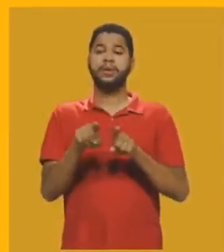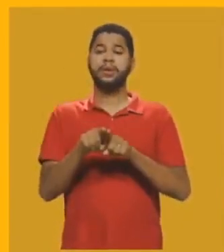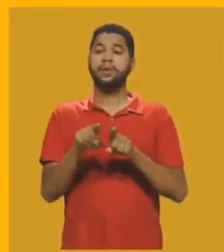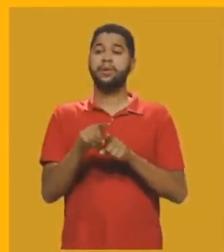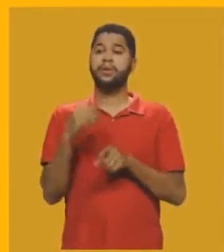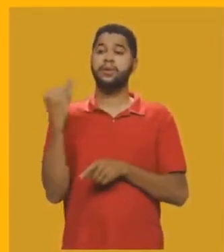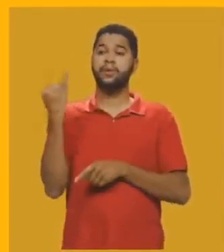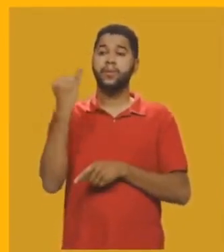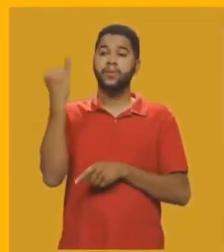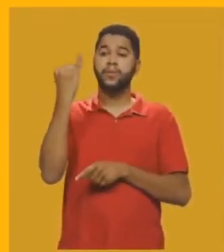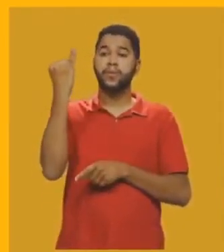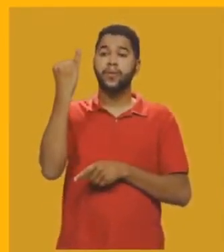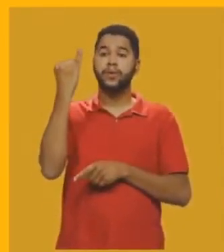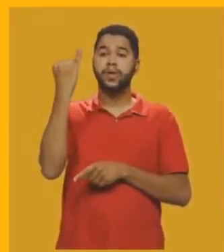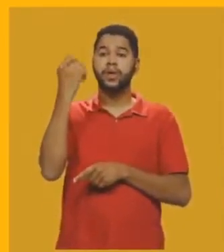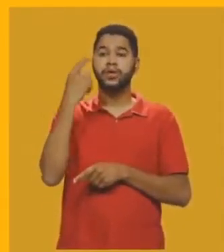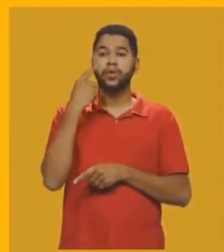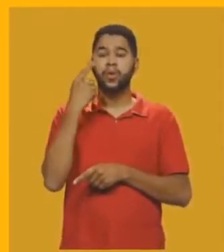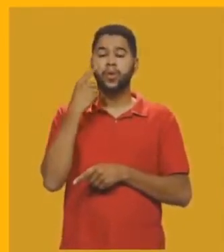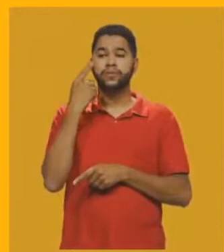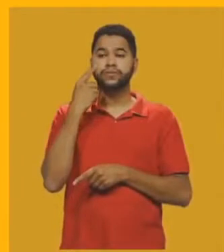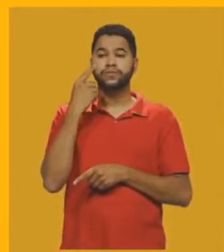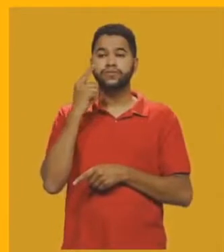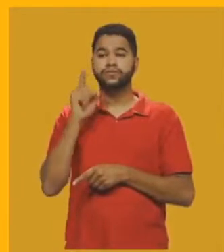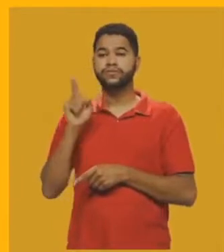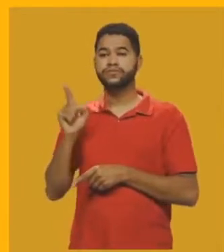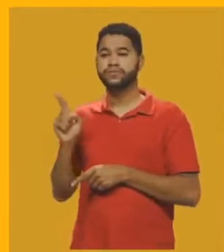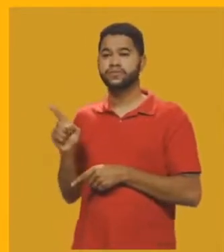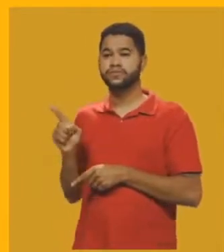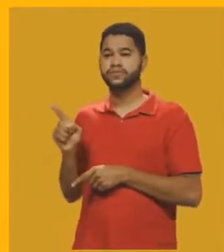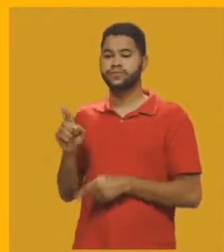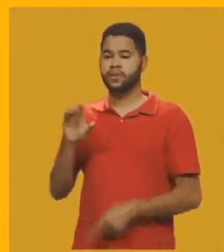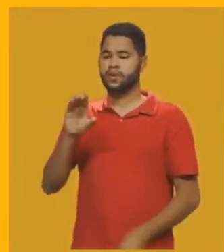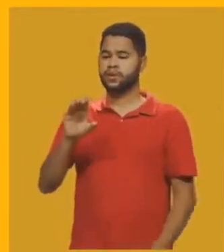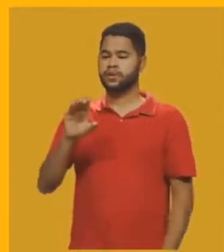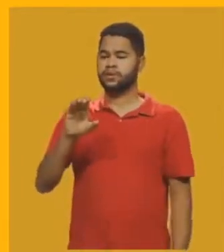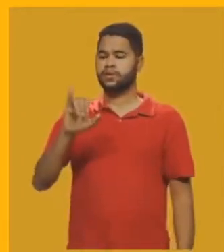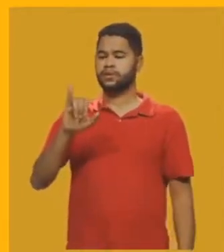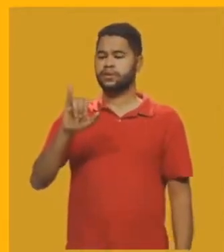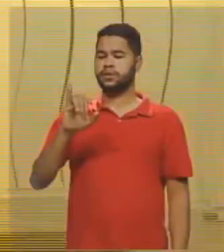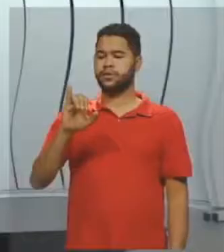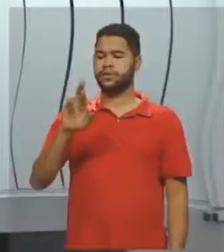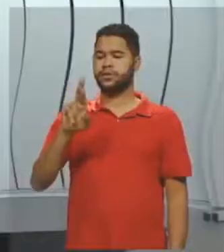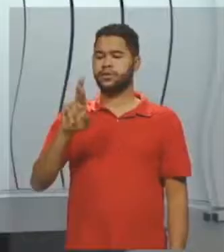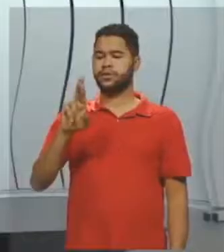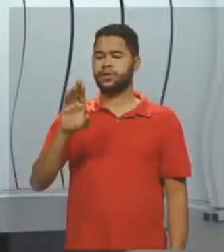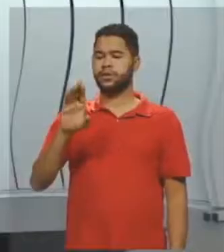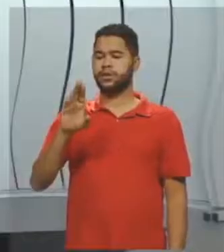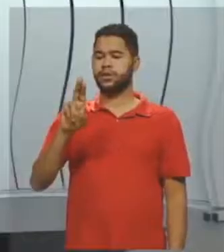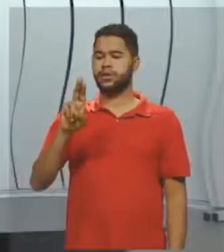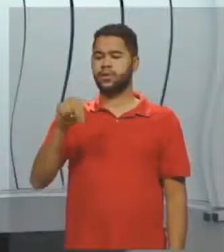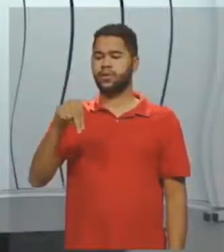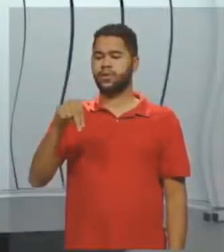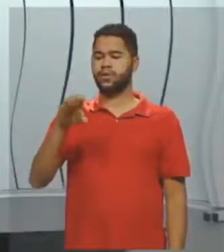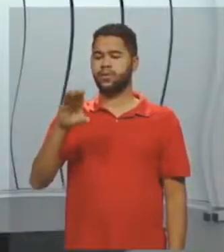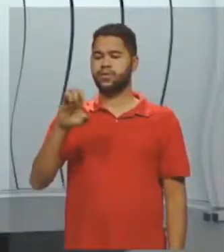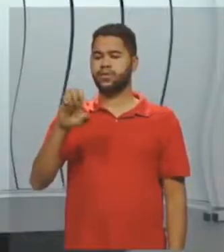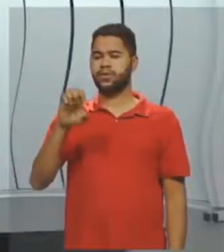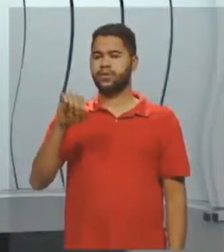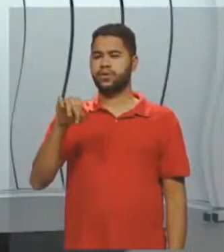importante que a gente conhece como circuncentro. O que é o circuncentro? O